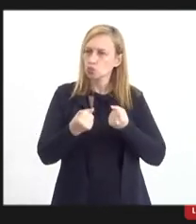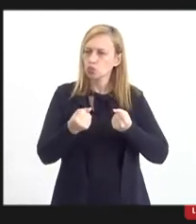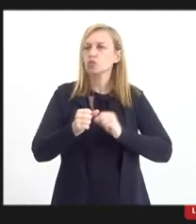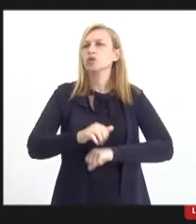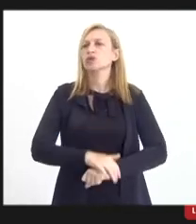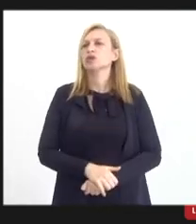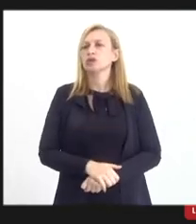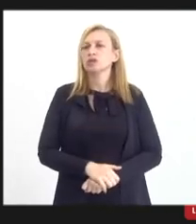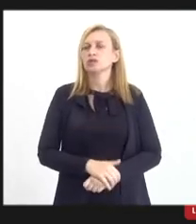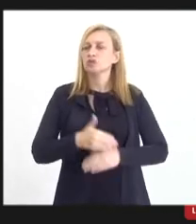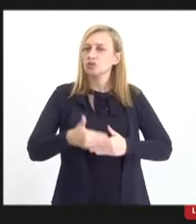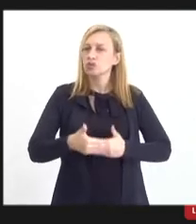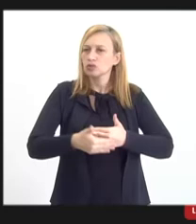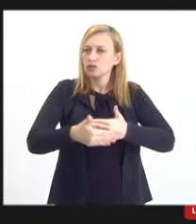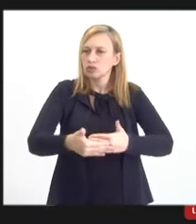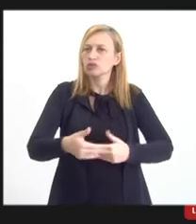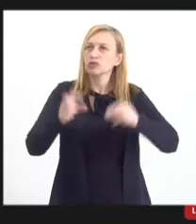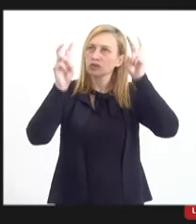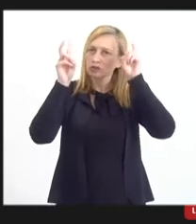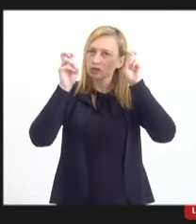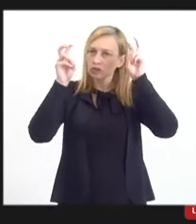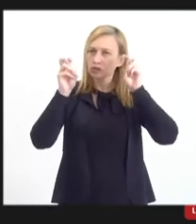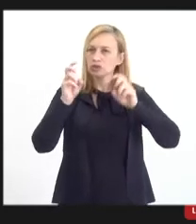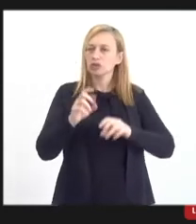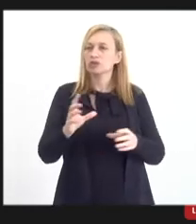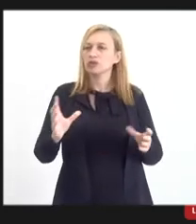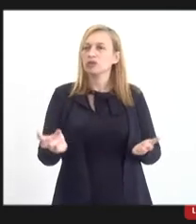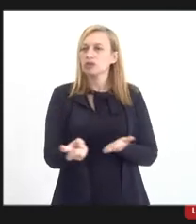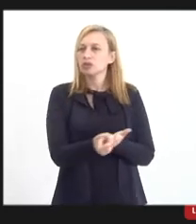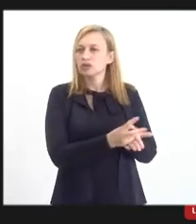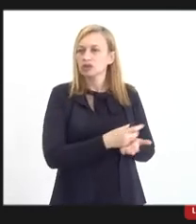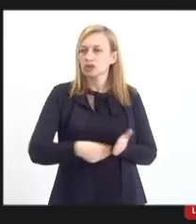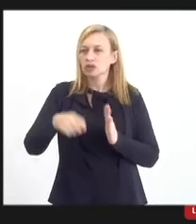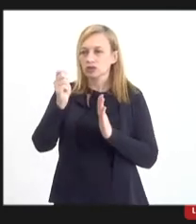avançando nessa questão da tributação.